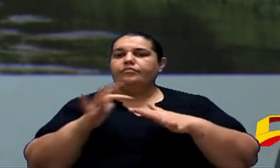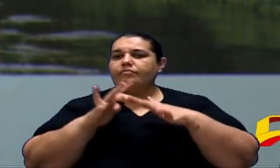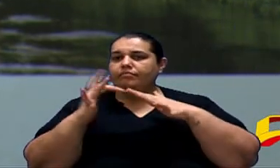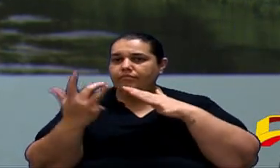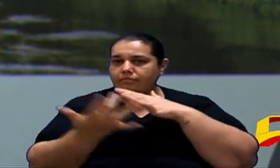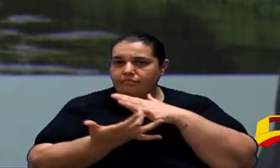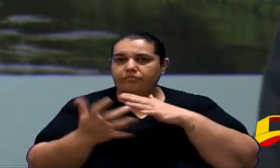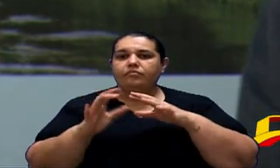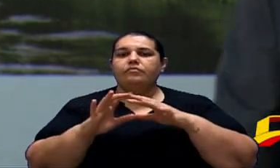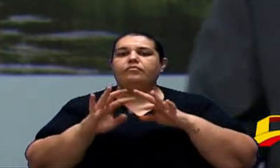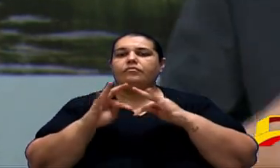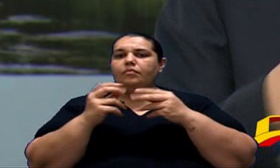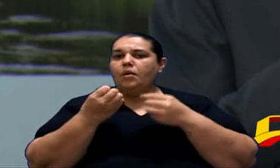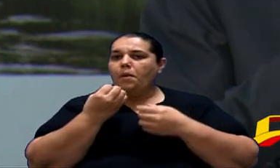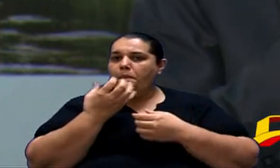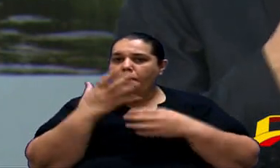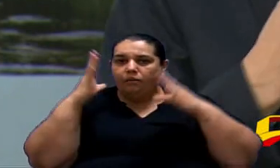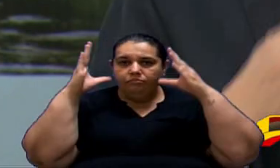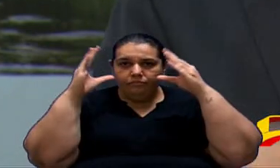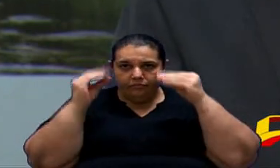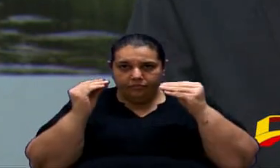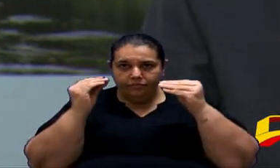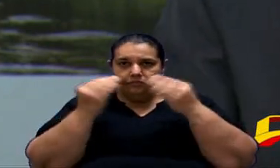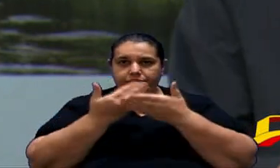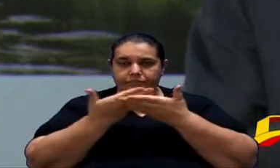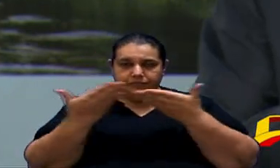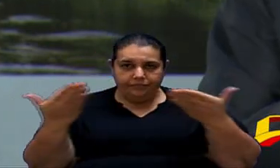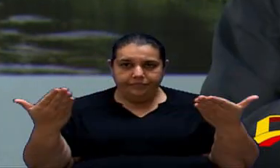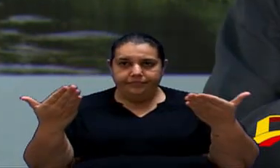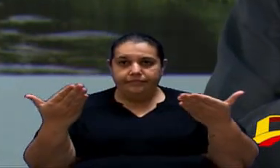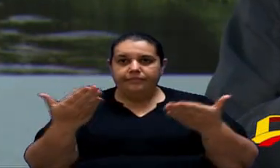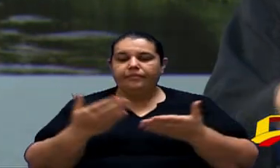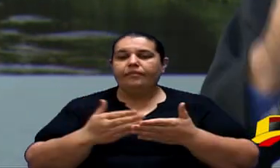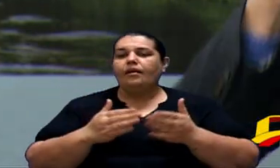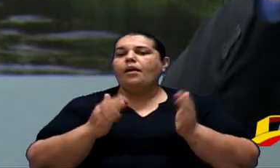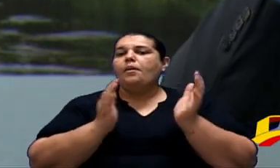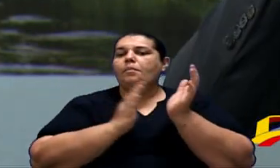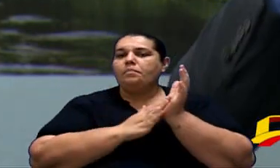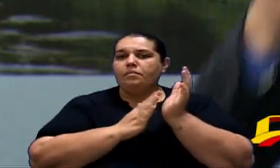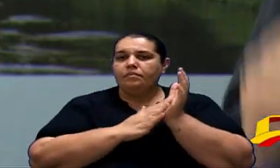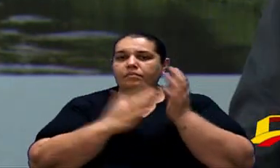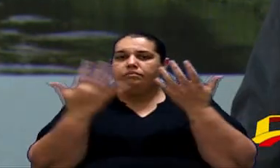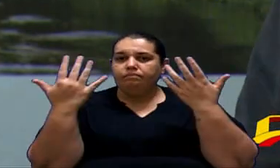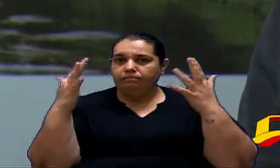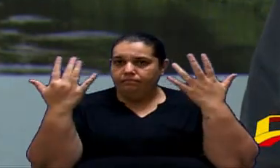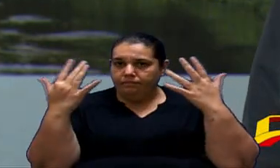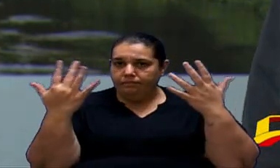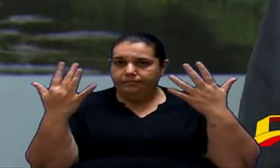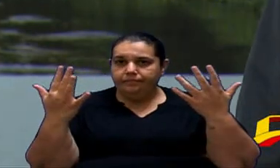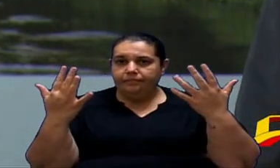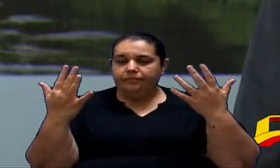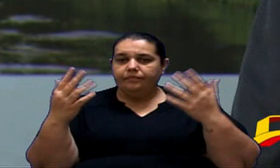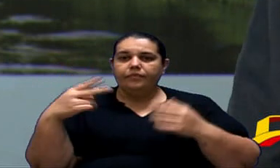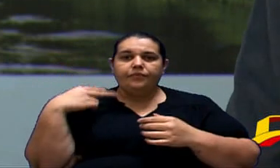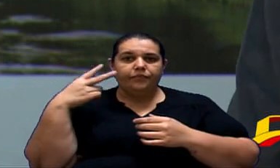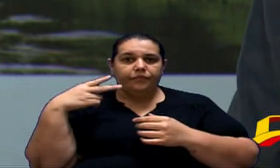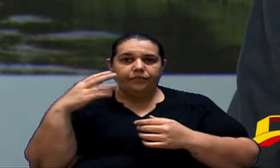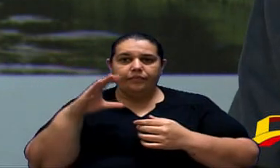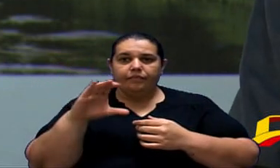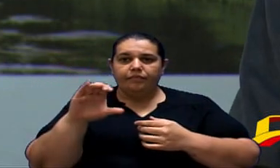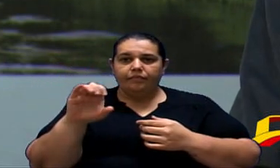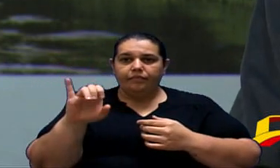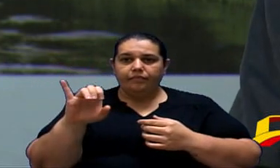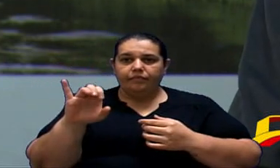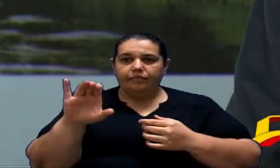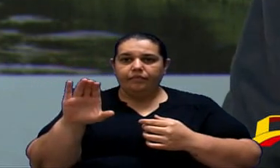internautas Boa noite A todos Quero parabenizar Vereador Cícero João